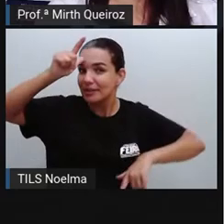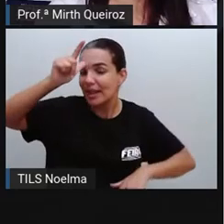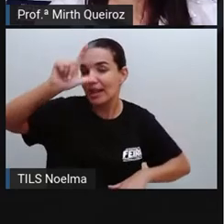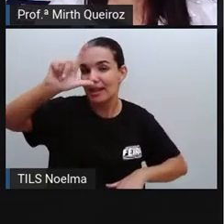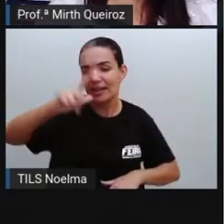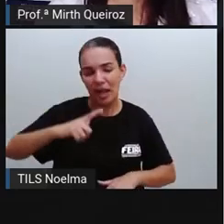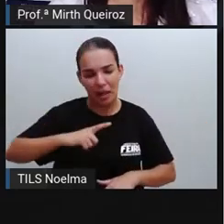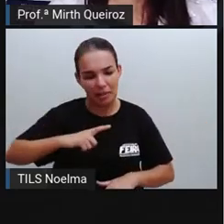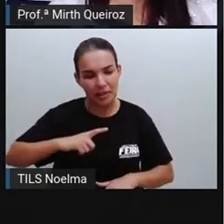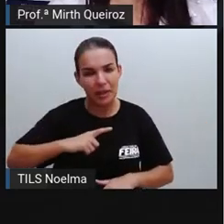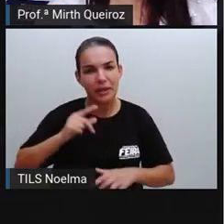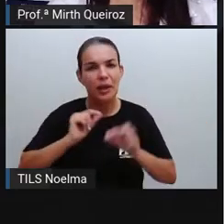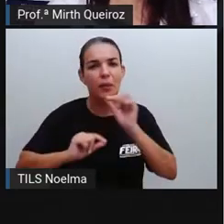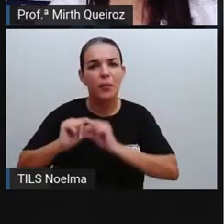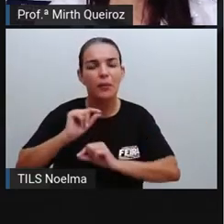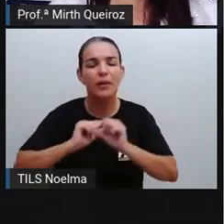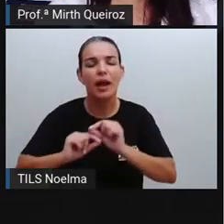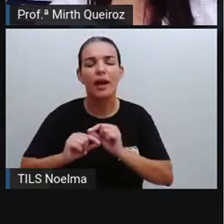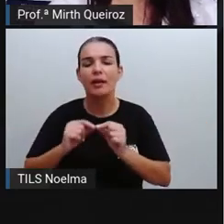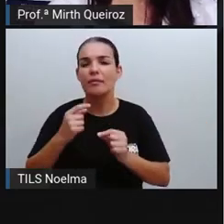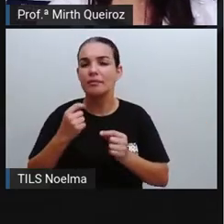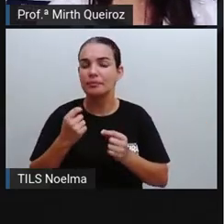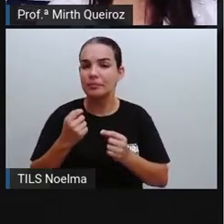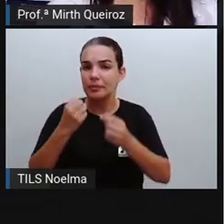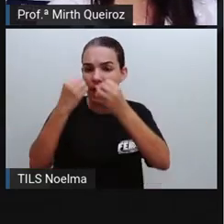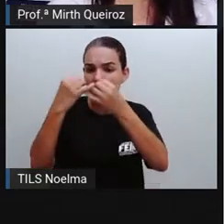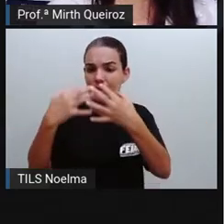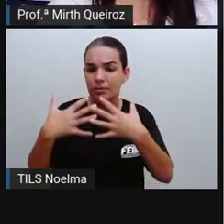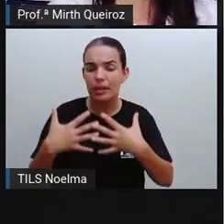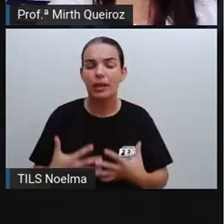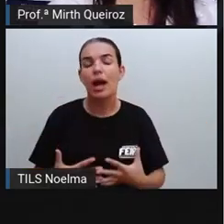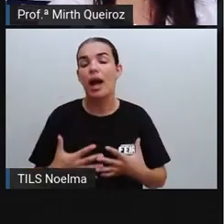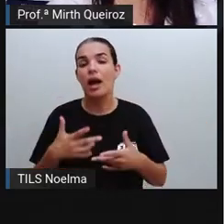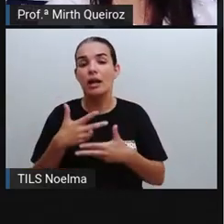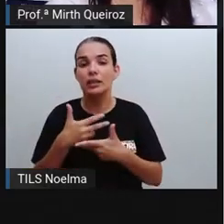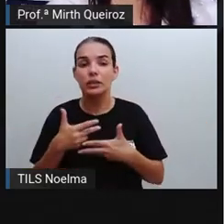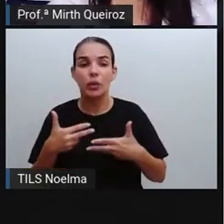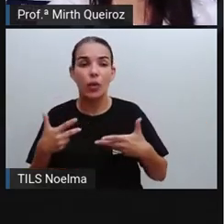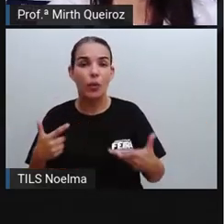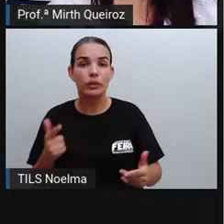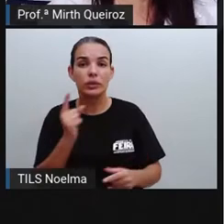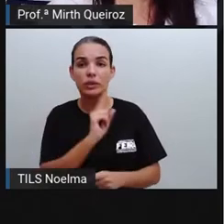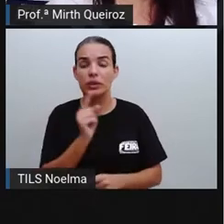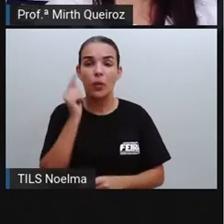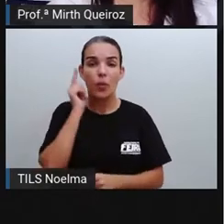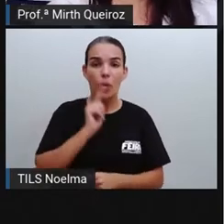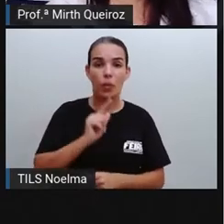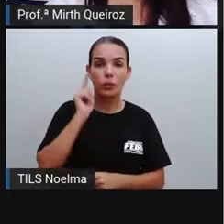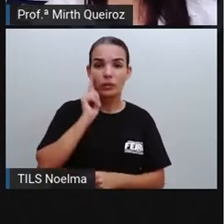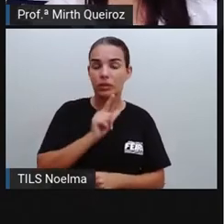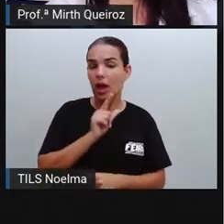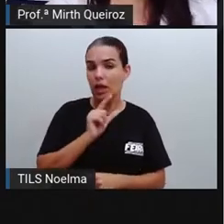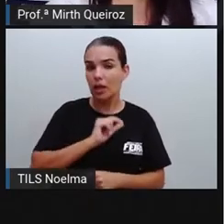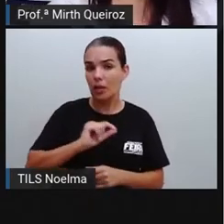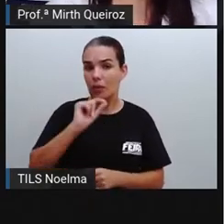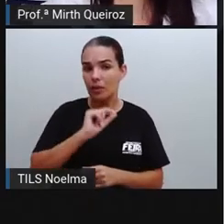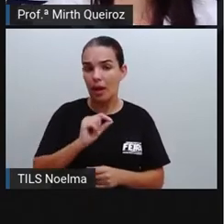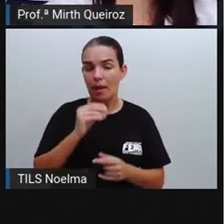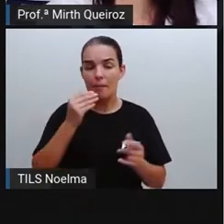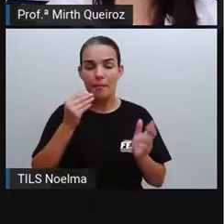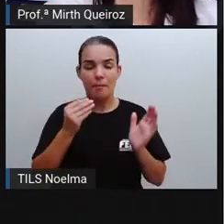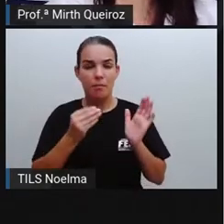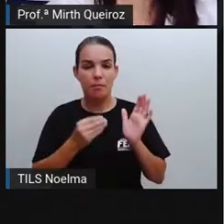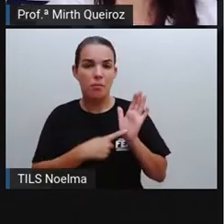tentam aí justificar um fato que a gente não consegue justificar,